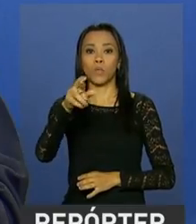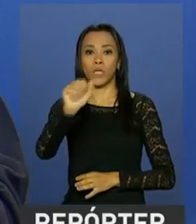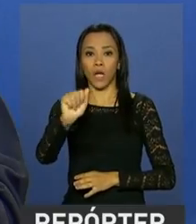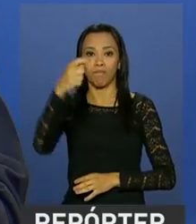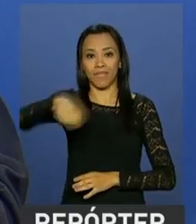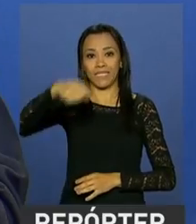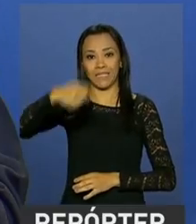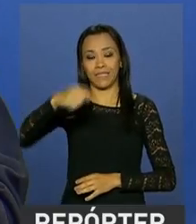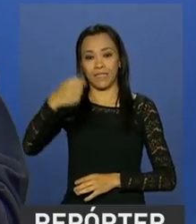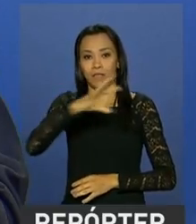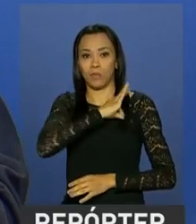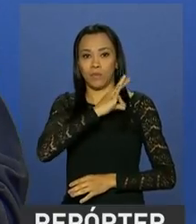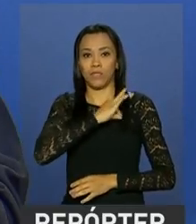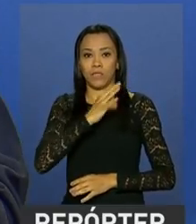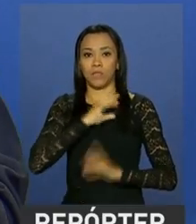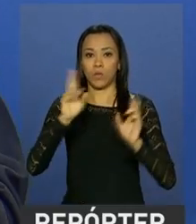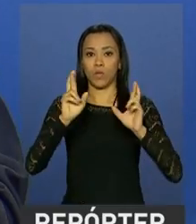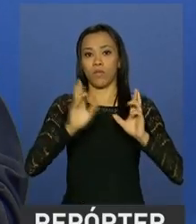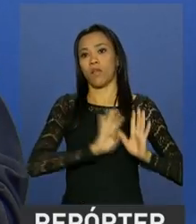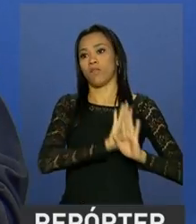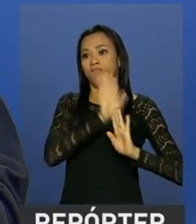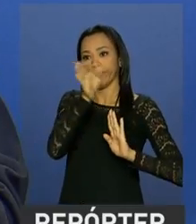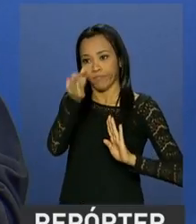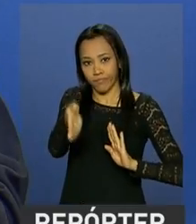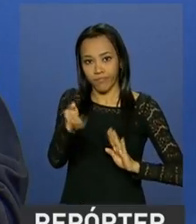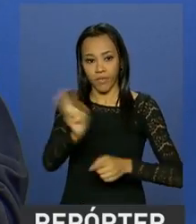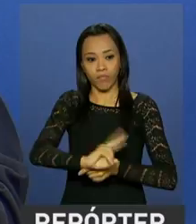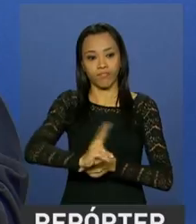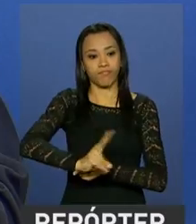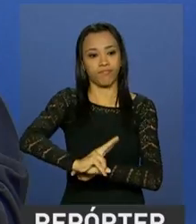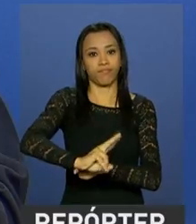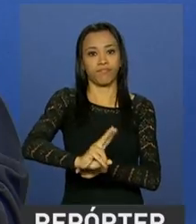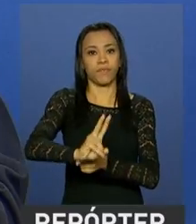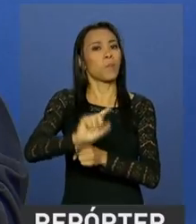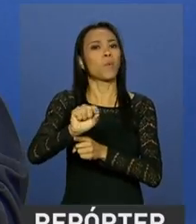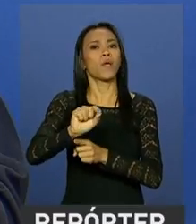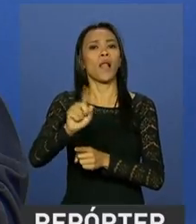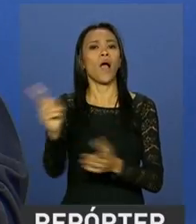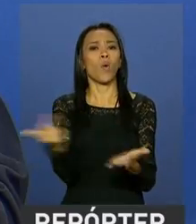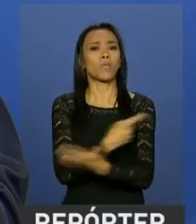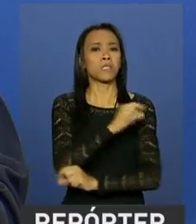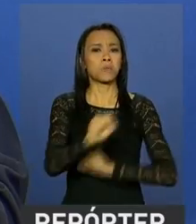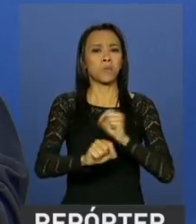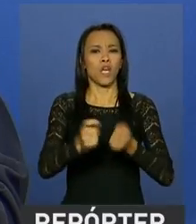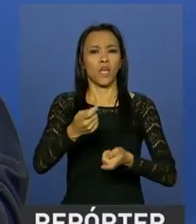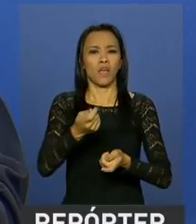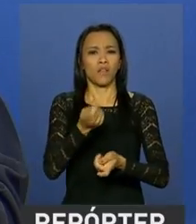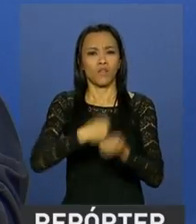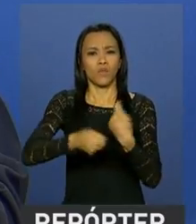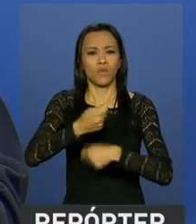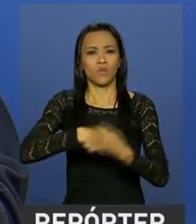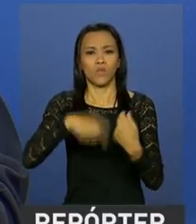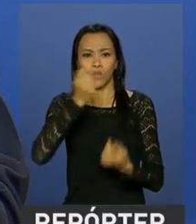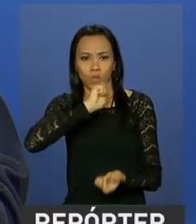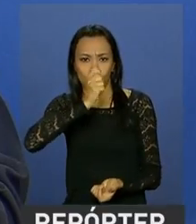do Rio de Janeiro. Em drogas, armamentos,